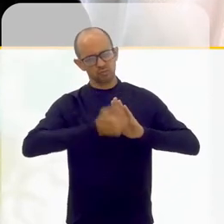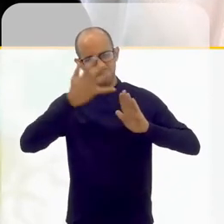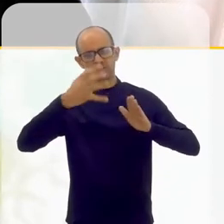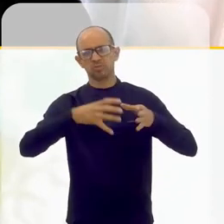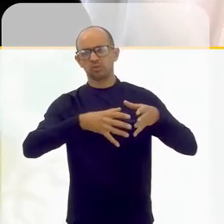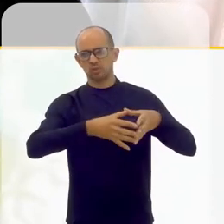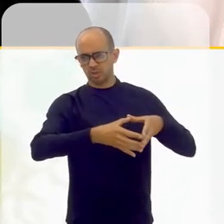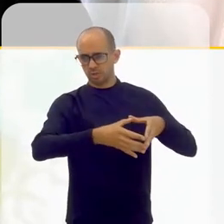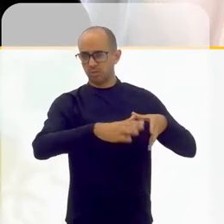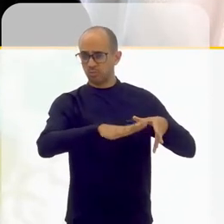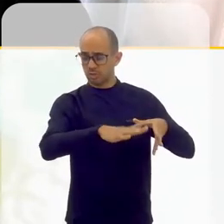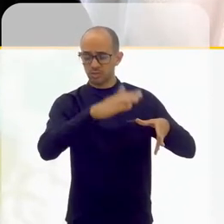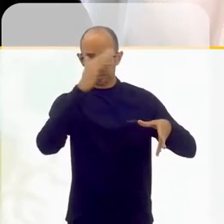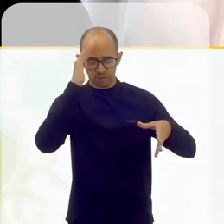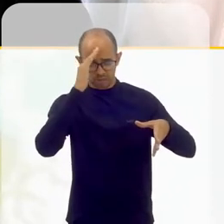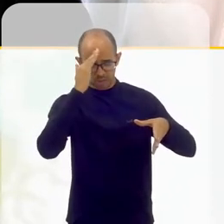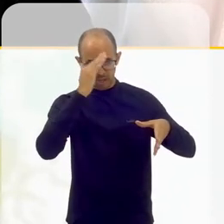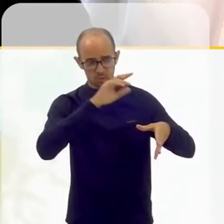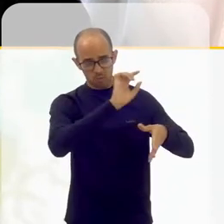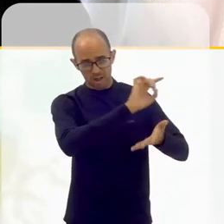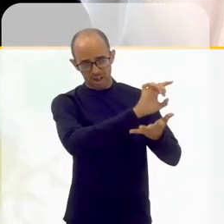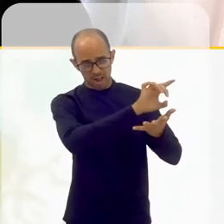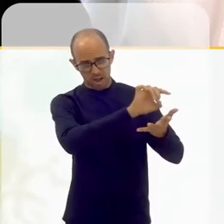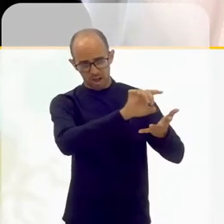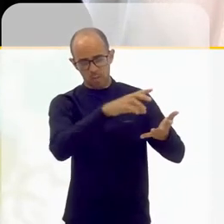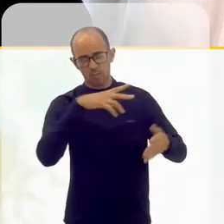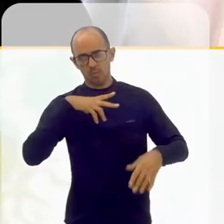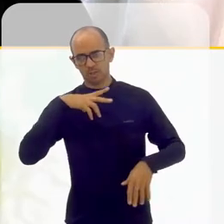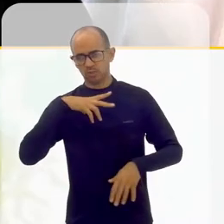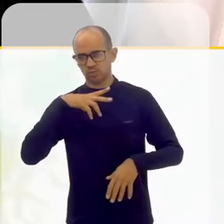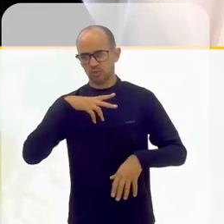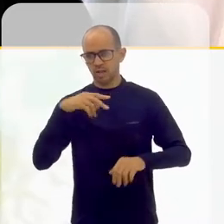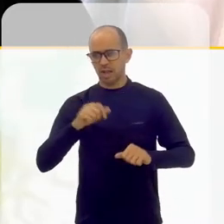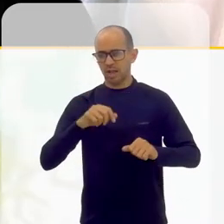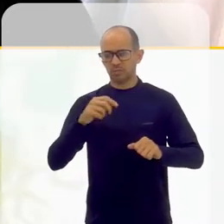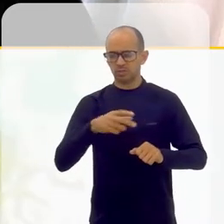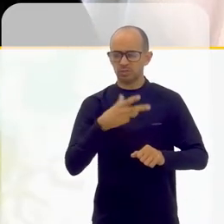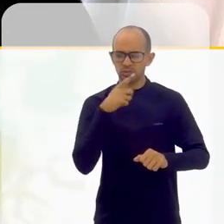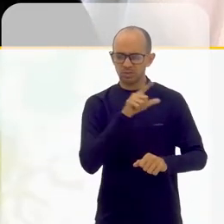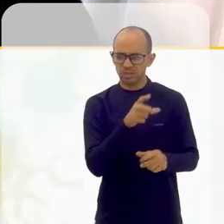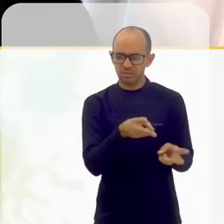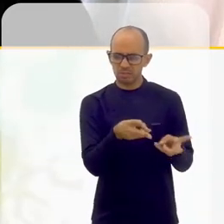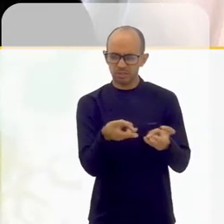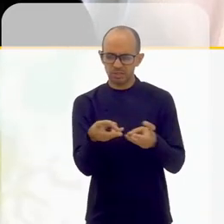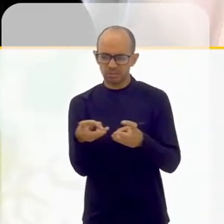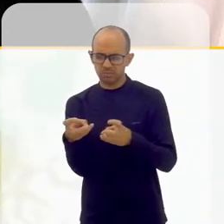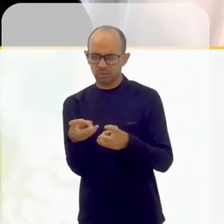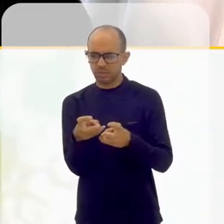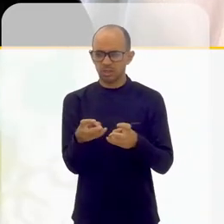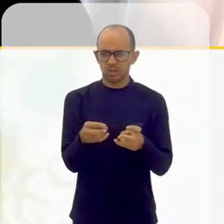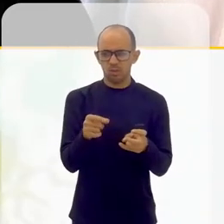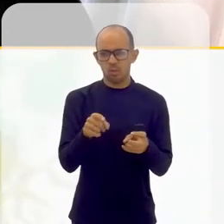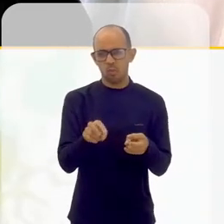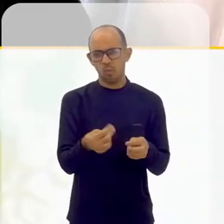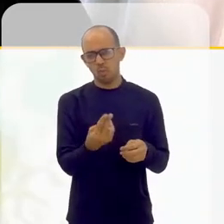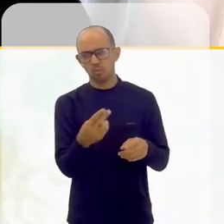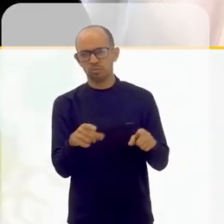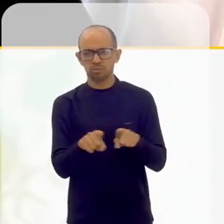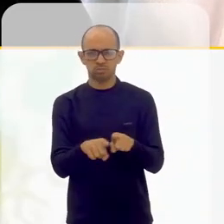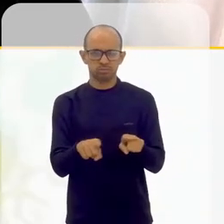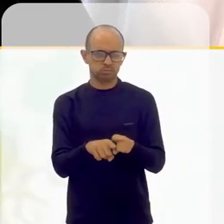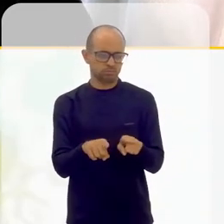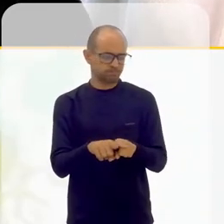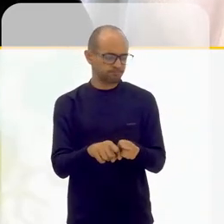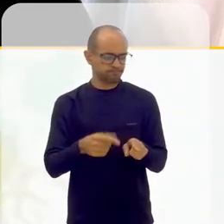mas eu acho que saber individualmente quem está ali dá para você um molde ou algo